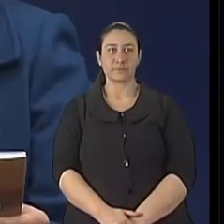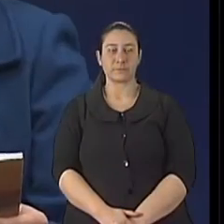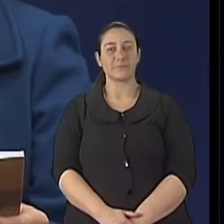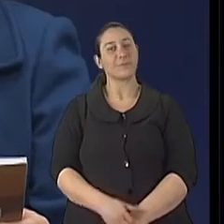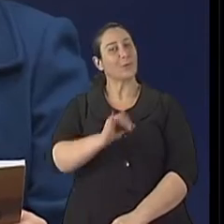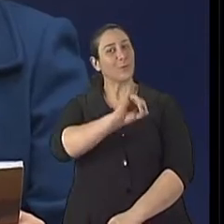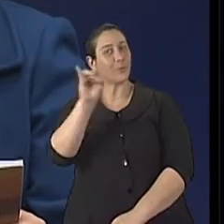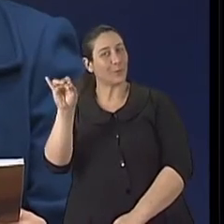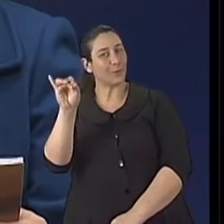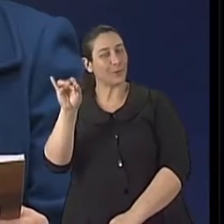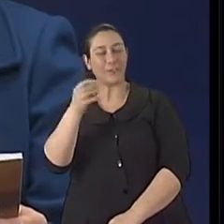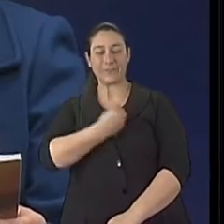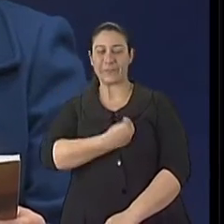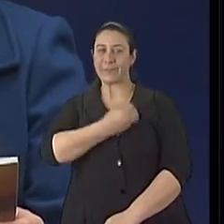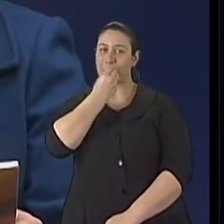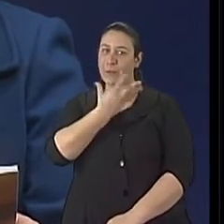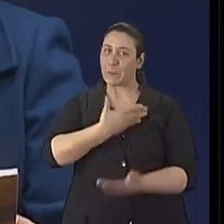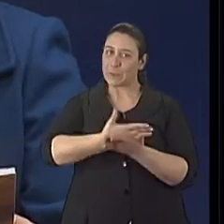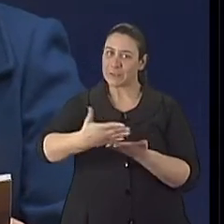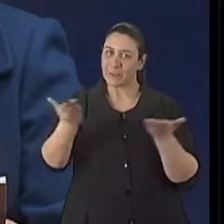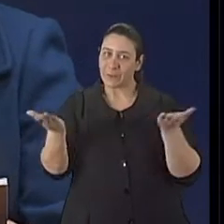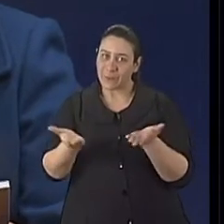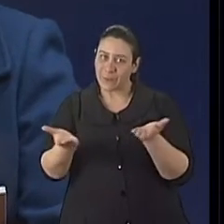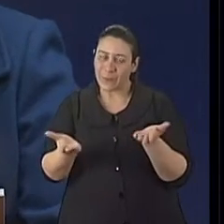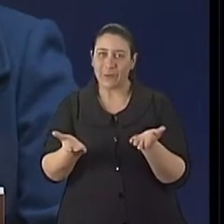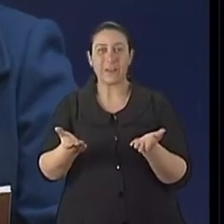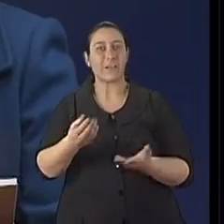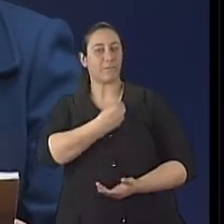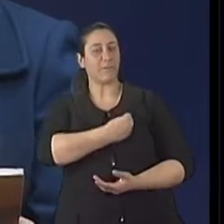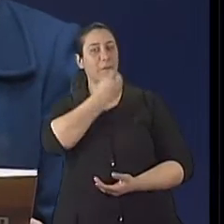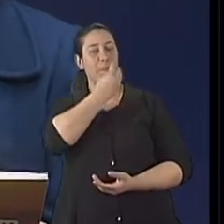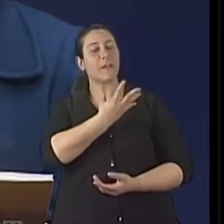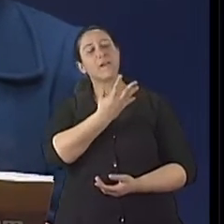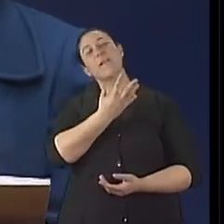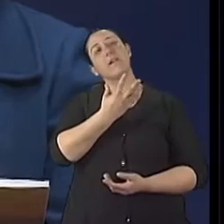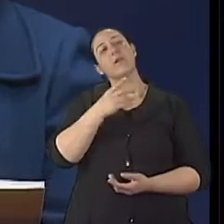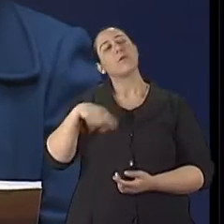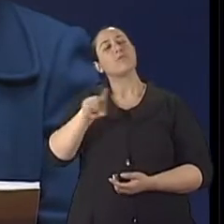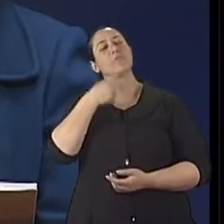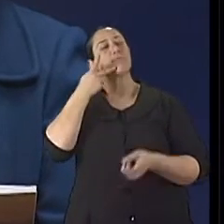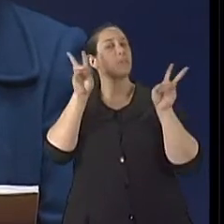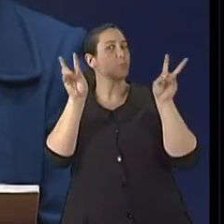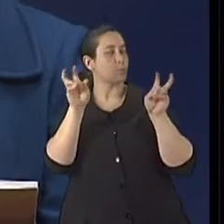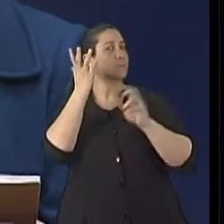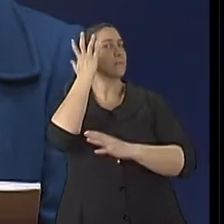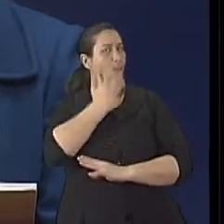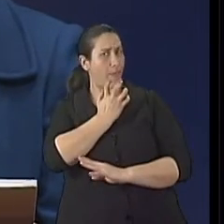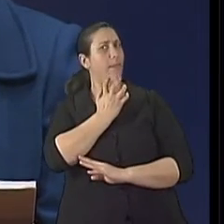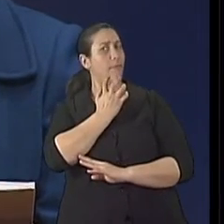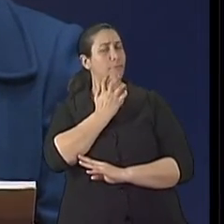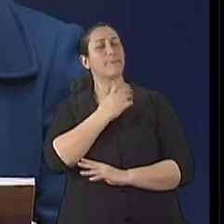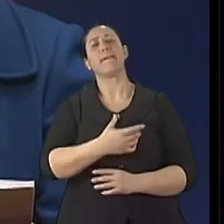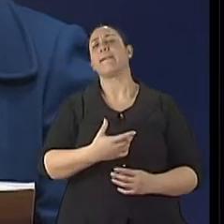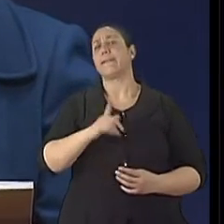Olá, o Viva Bem está começando o nosso Viva Bem de hoje. Nós vamos falar de um assunto muito sério. Nós vamos